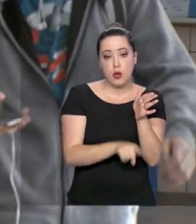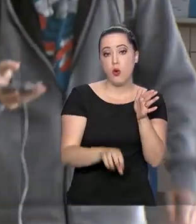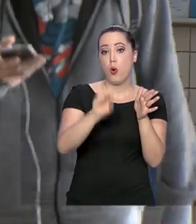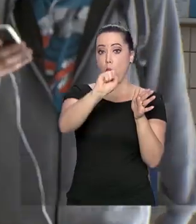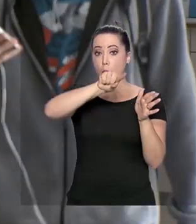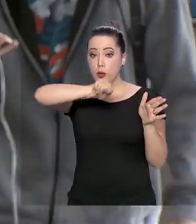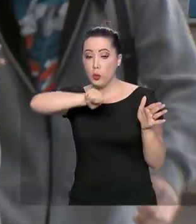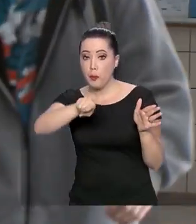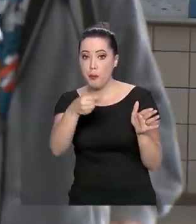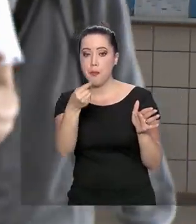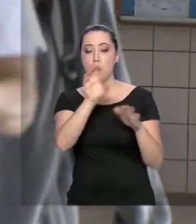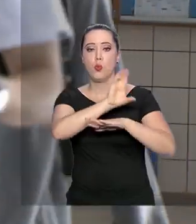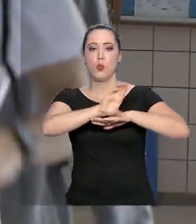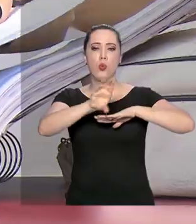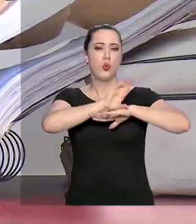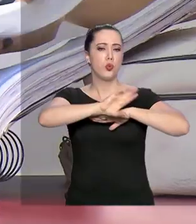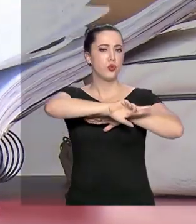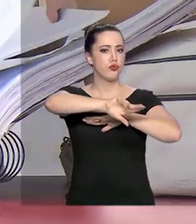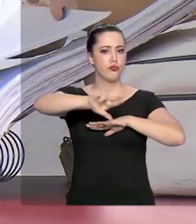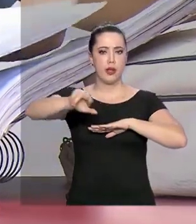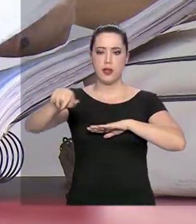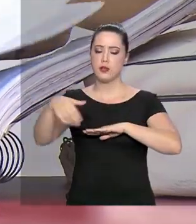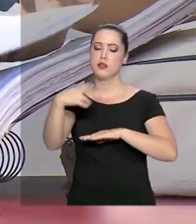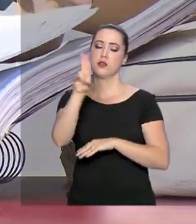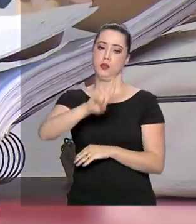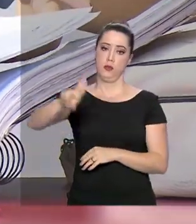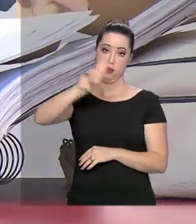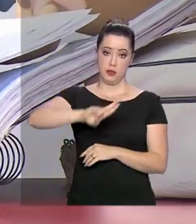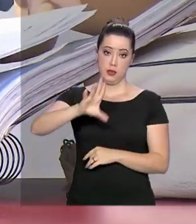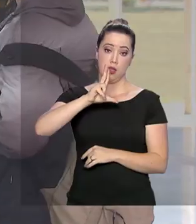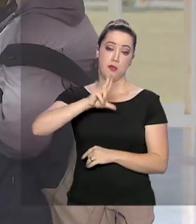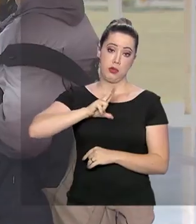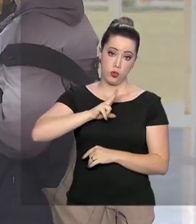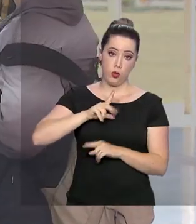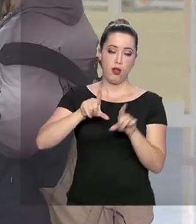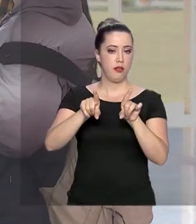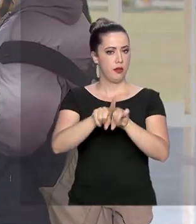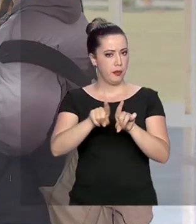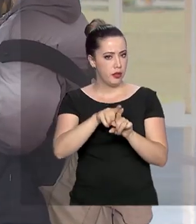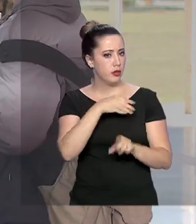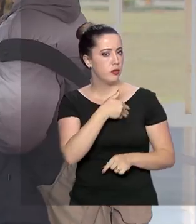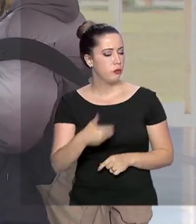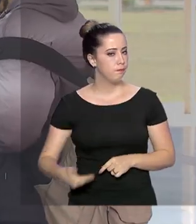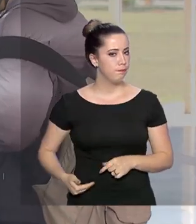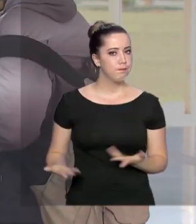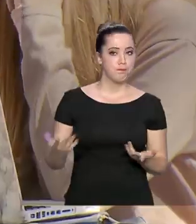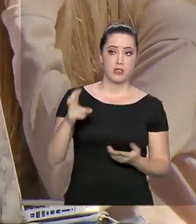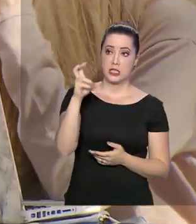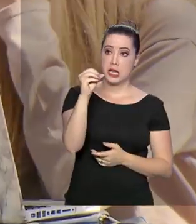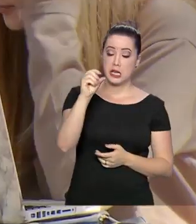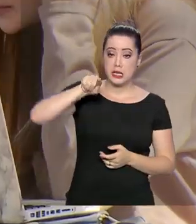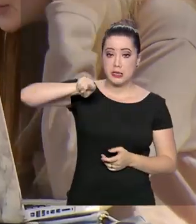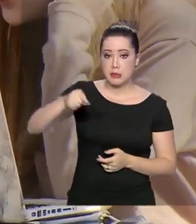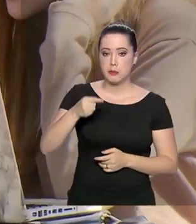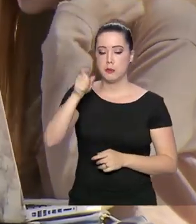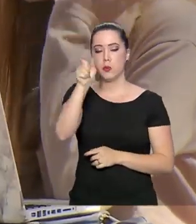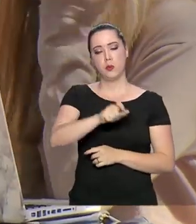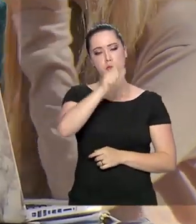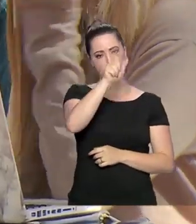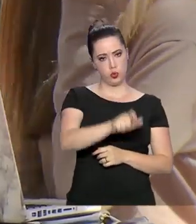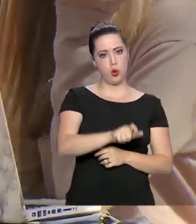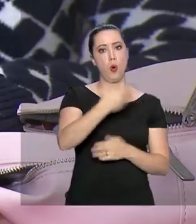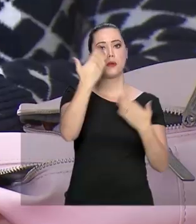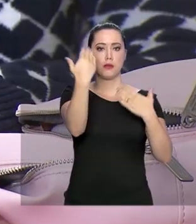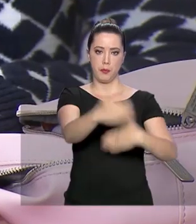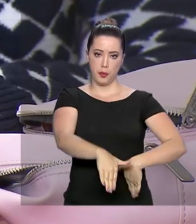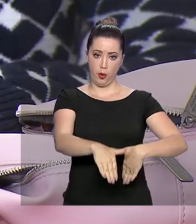.800 universidades públicas e privadas em todo o país. Cerca de meio milhão de estudantes fizeram o exame. A